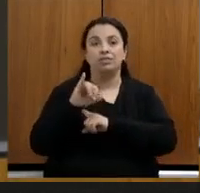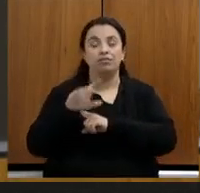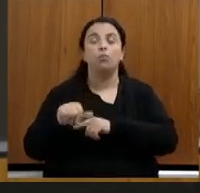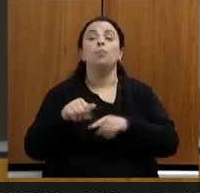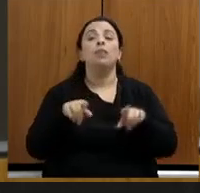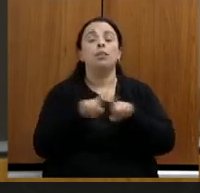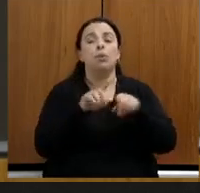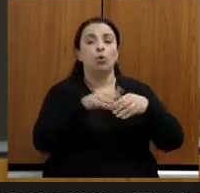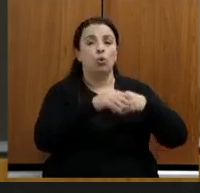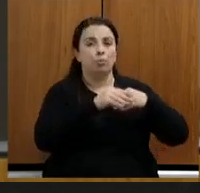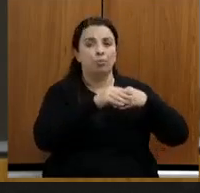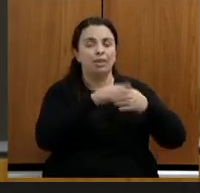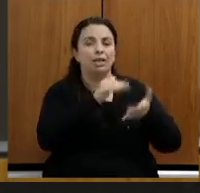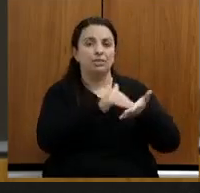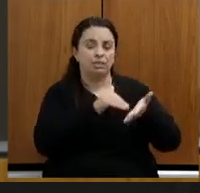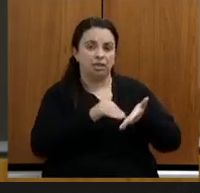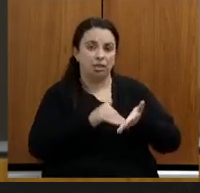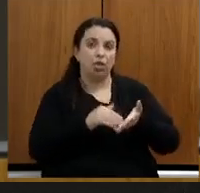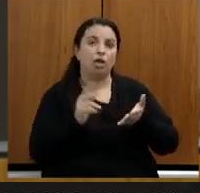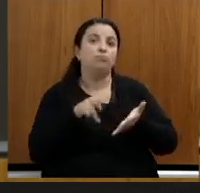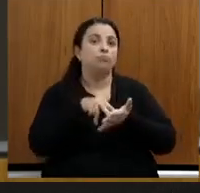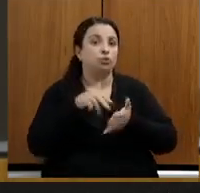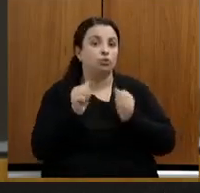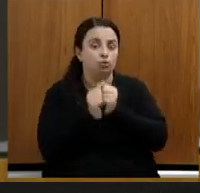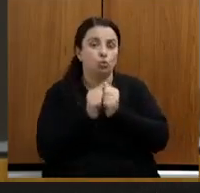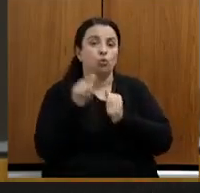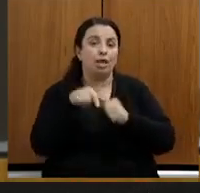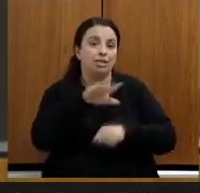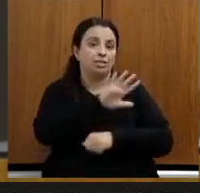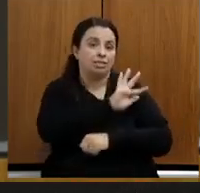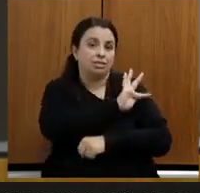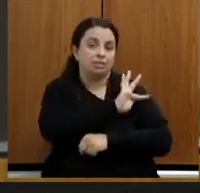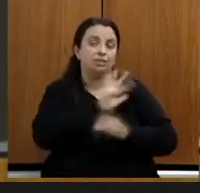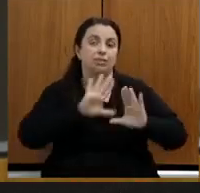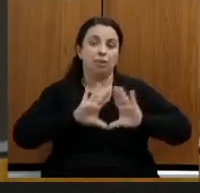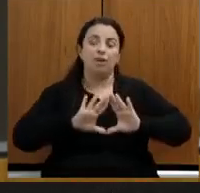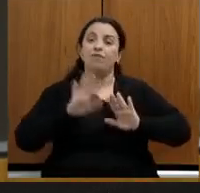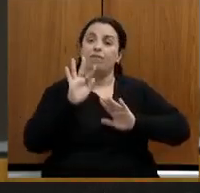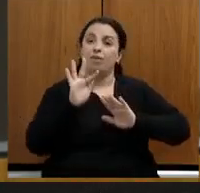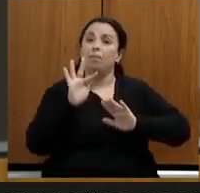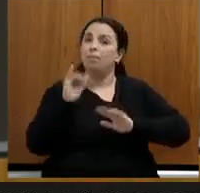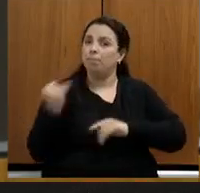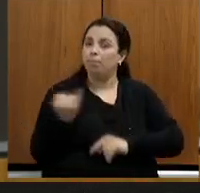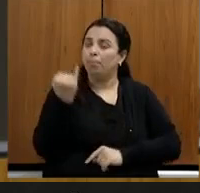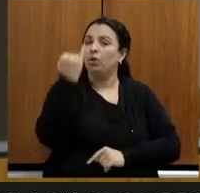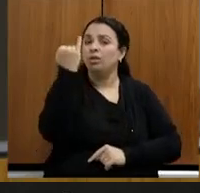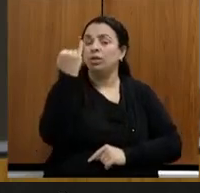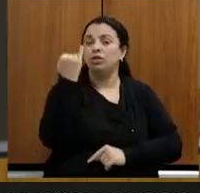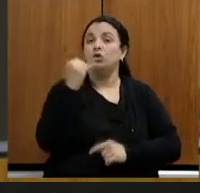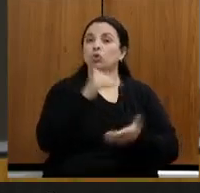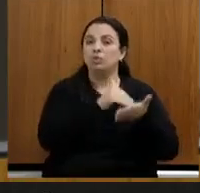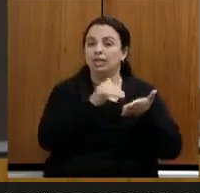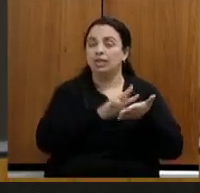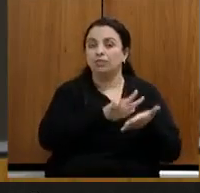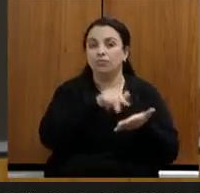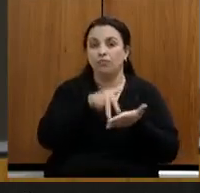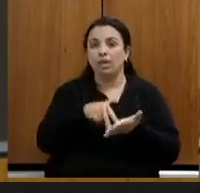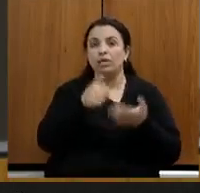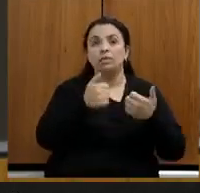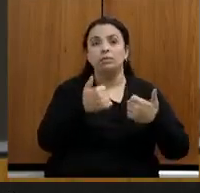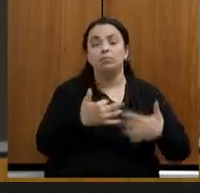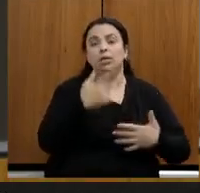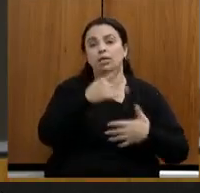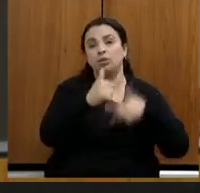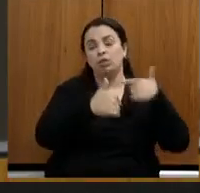conosco acho que a Assembleia fiscaliza é um papel importantíssimo o secretário de Estado vem presta contas do seu trabalho